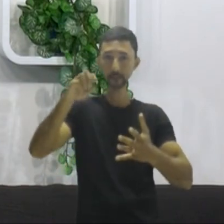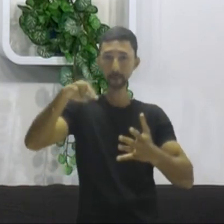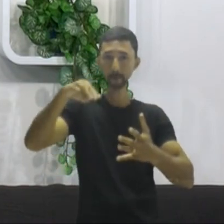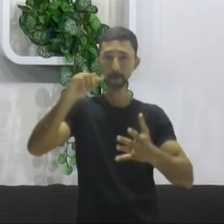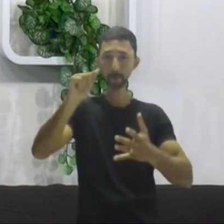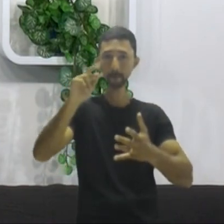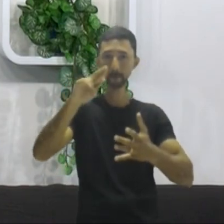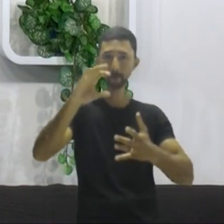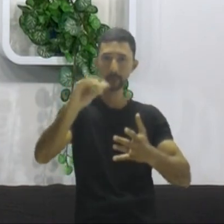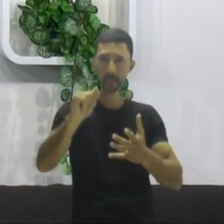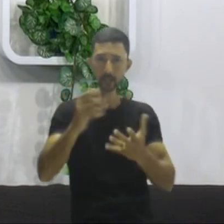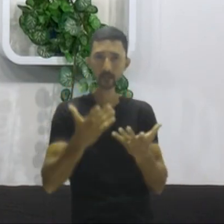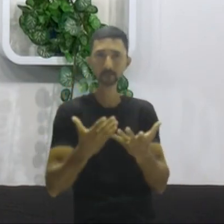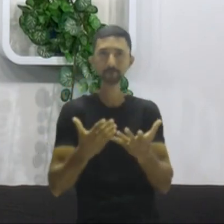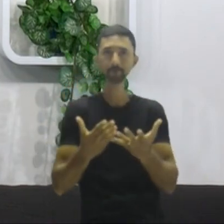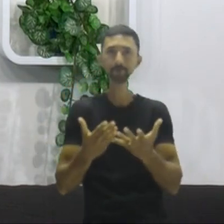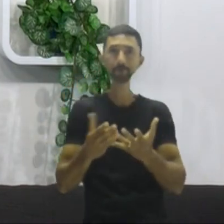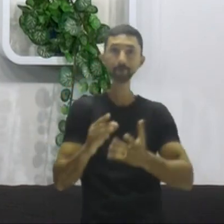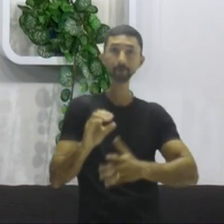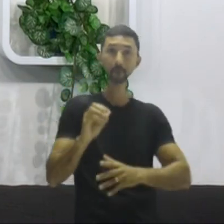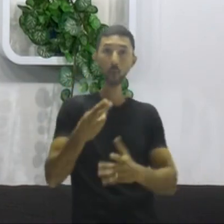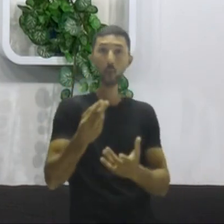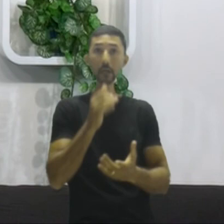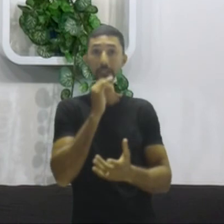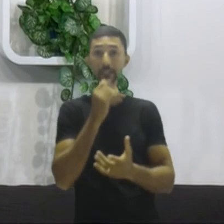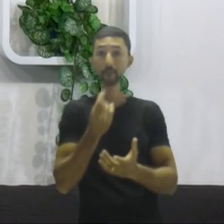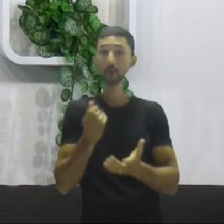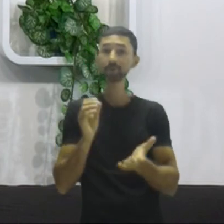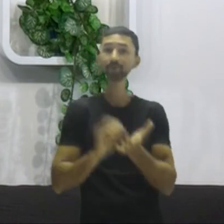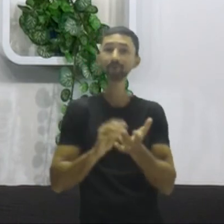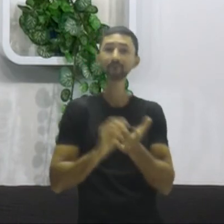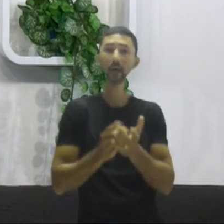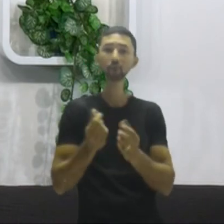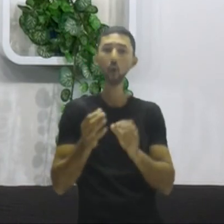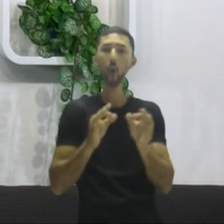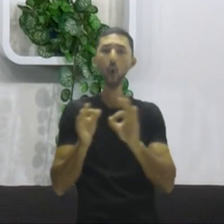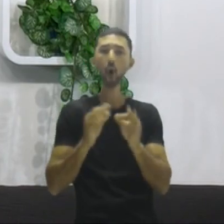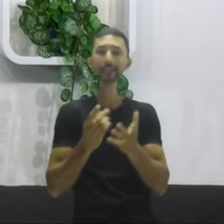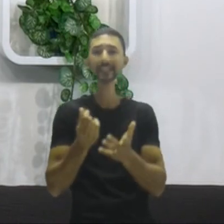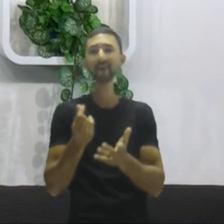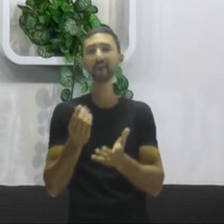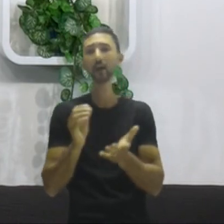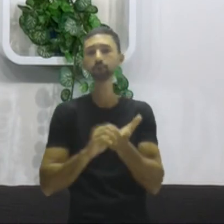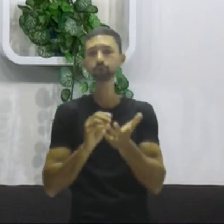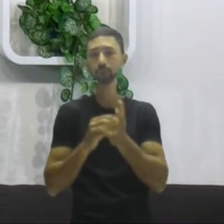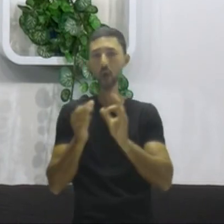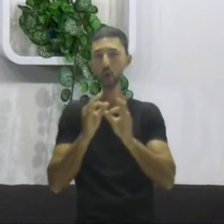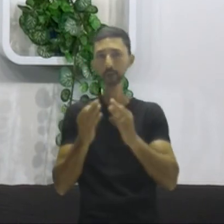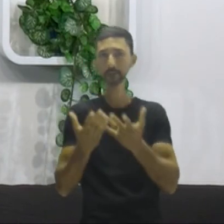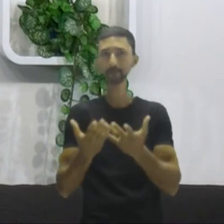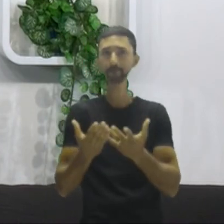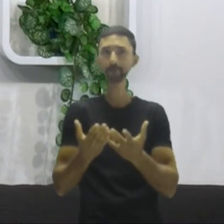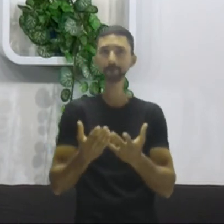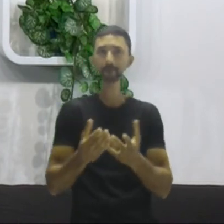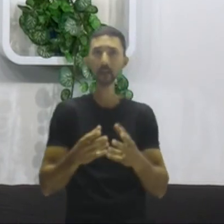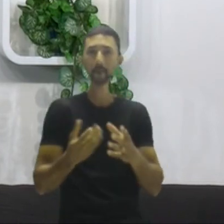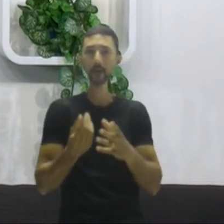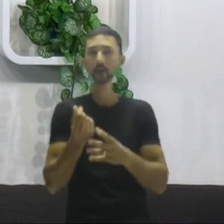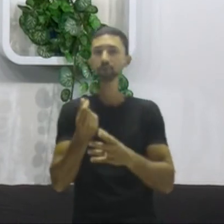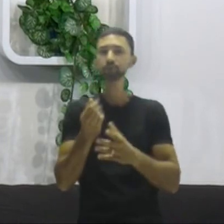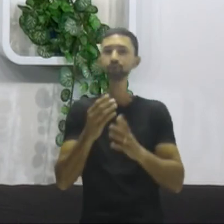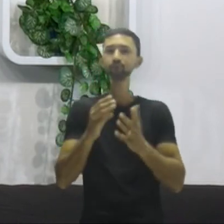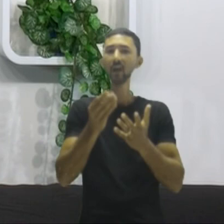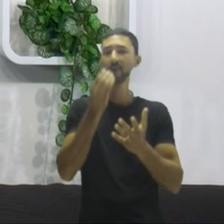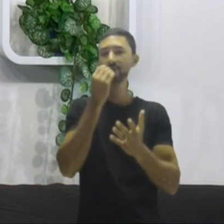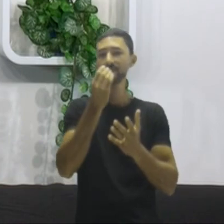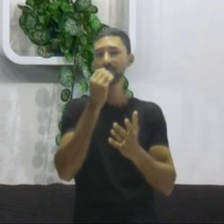ou não tem condições ainda de fazer parte da Zona Euro, porque sua economia